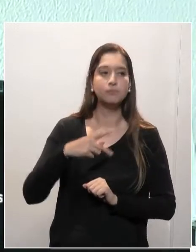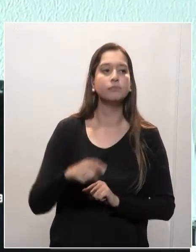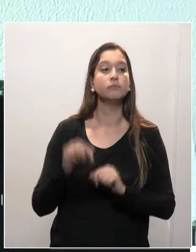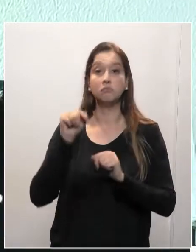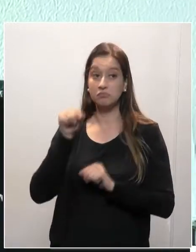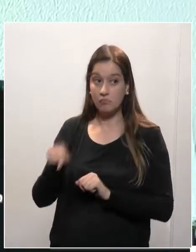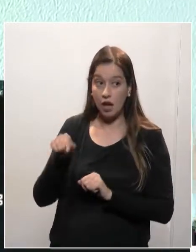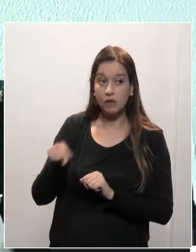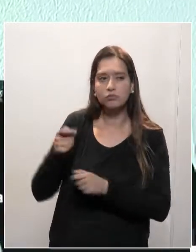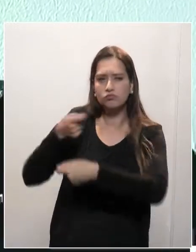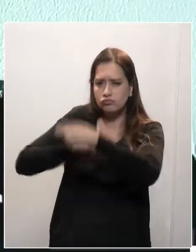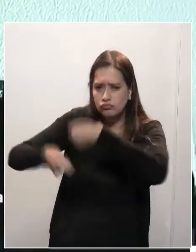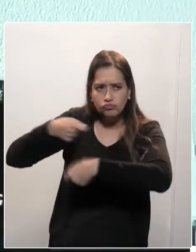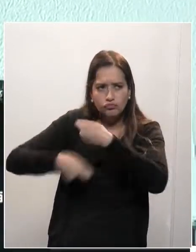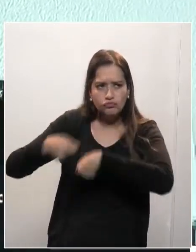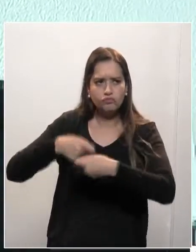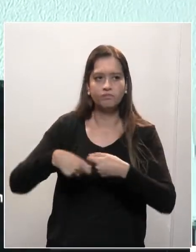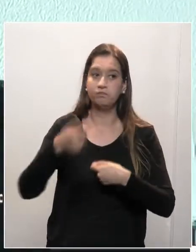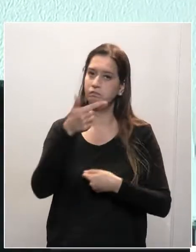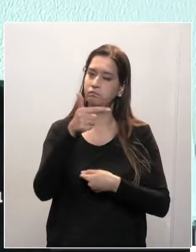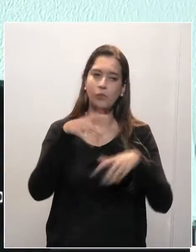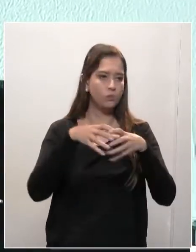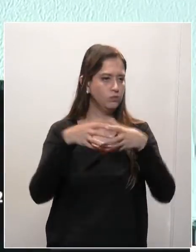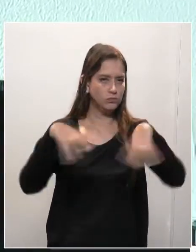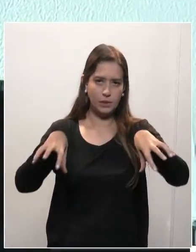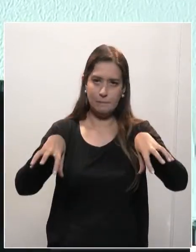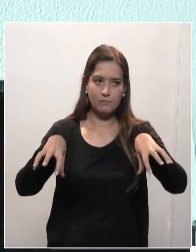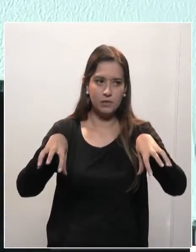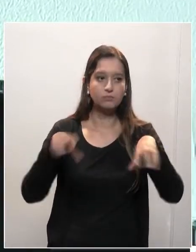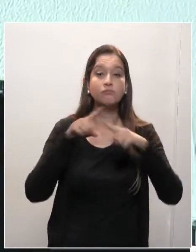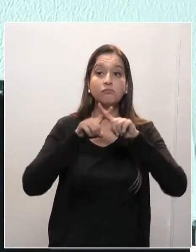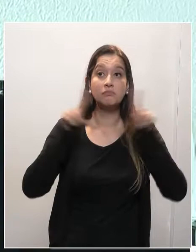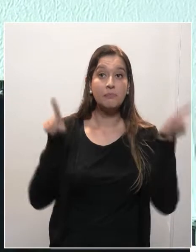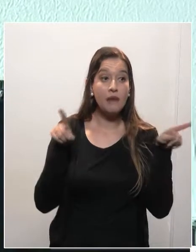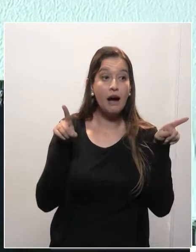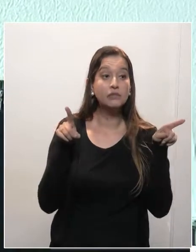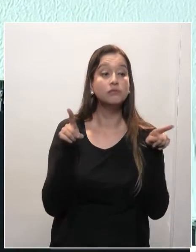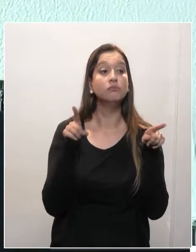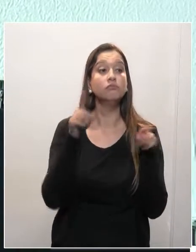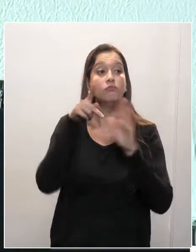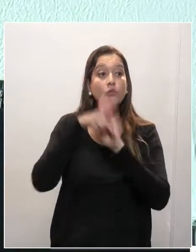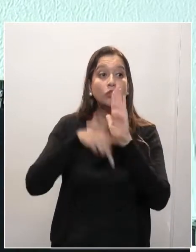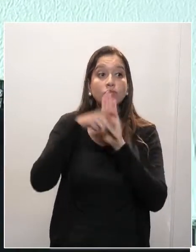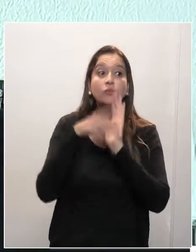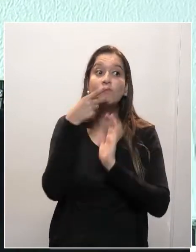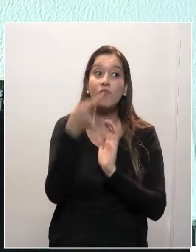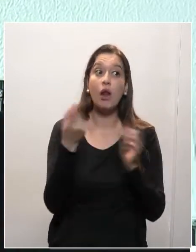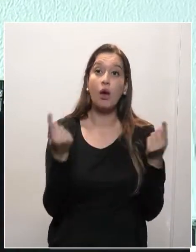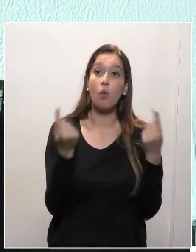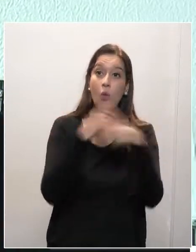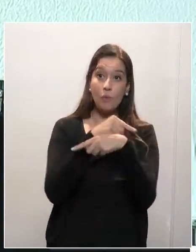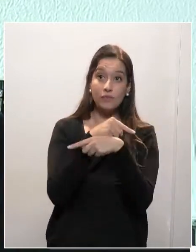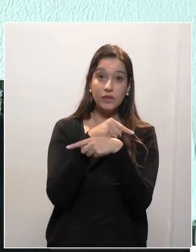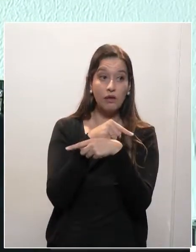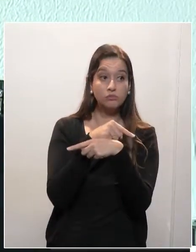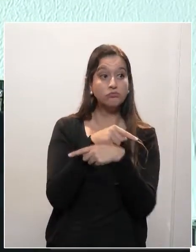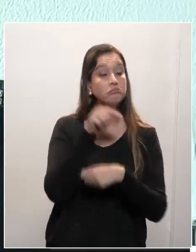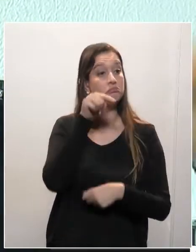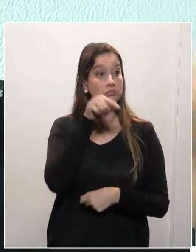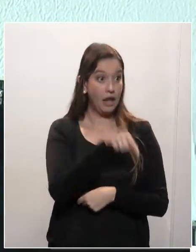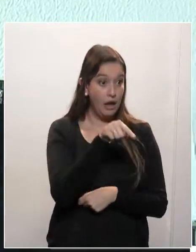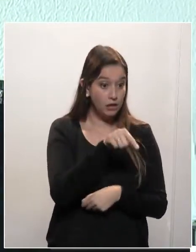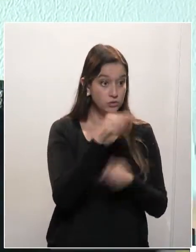administrativo e não o contrário. E esse projeto versa exatamente o contrário. Introduzir um modelo administrativo